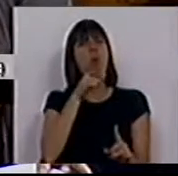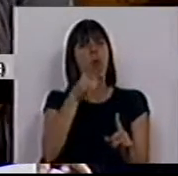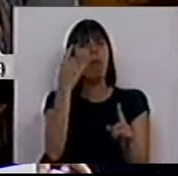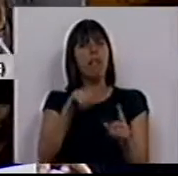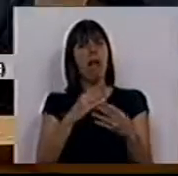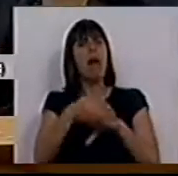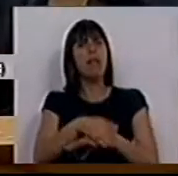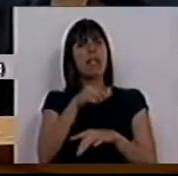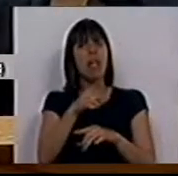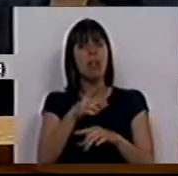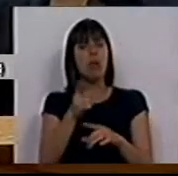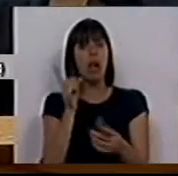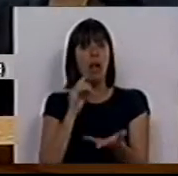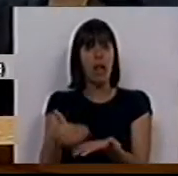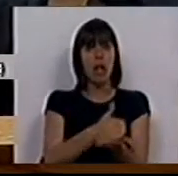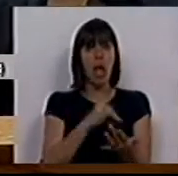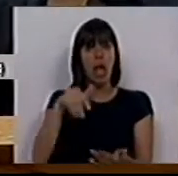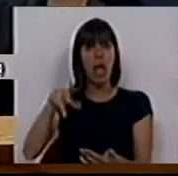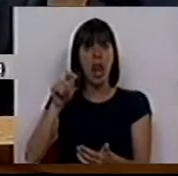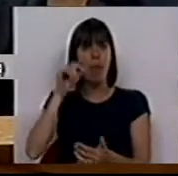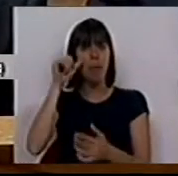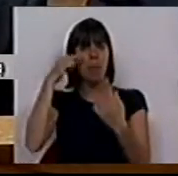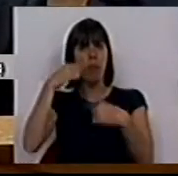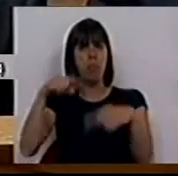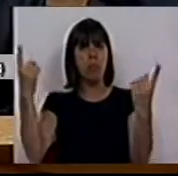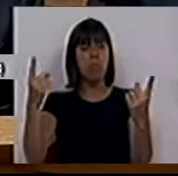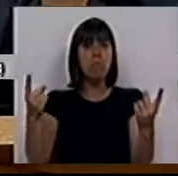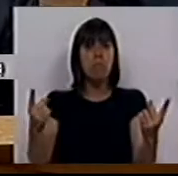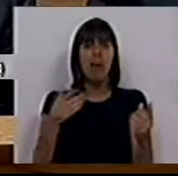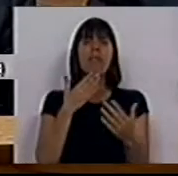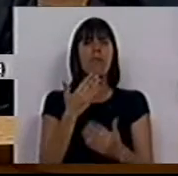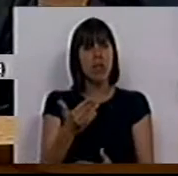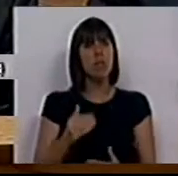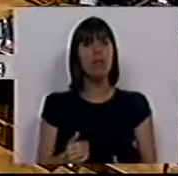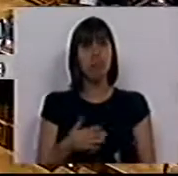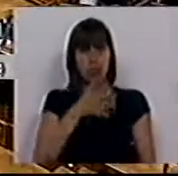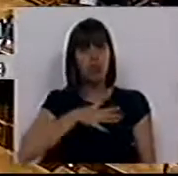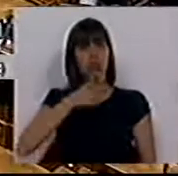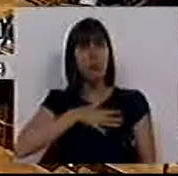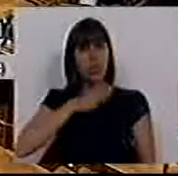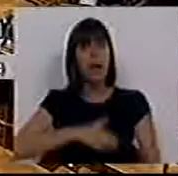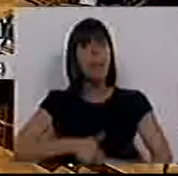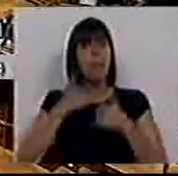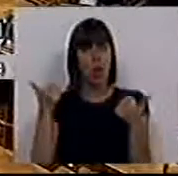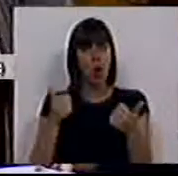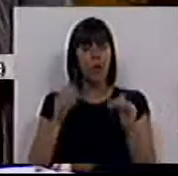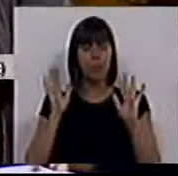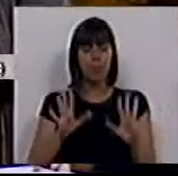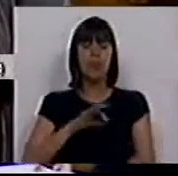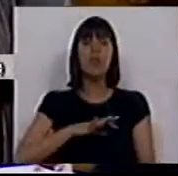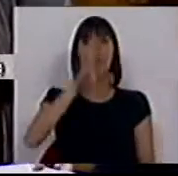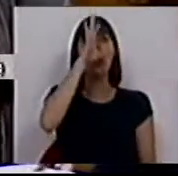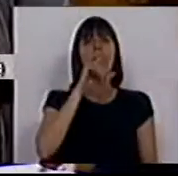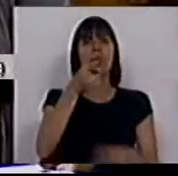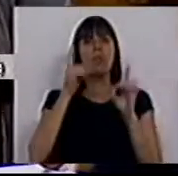o Sr. tem acesso a dados do INEC ainda não são públicos. Faça favor de nos explicar melhor. O Sr.